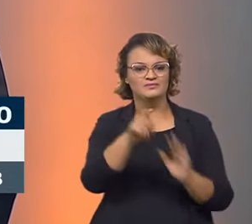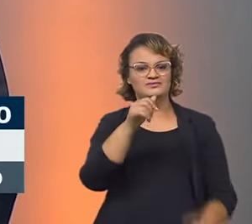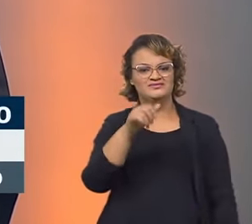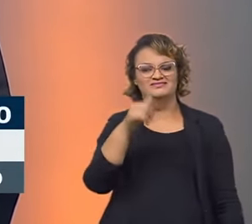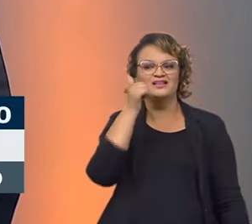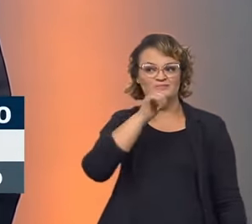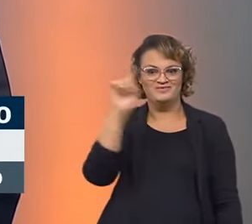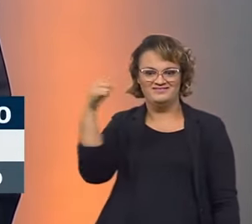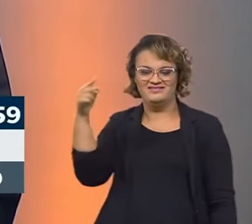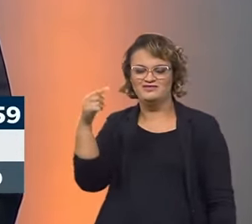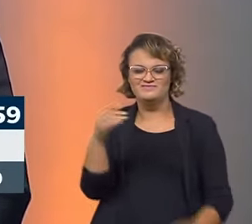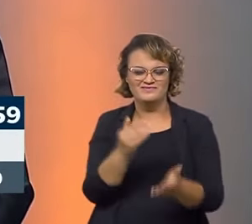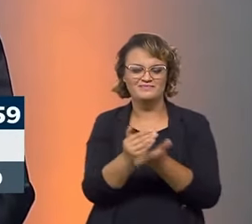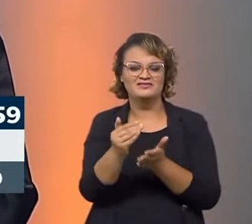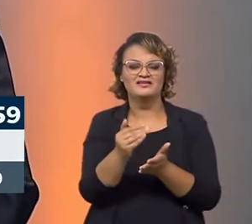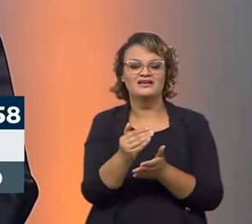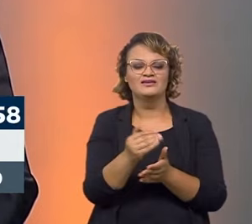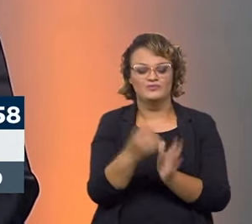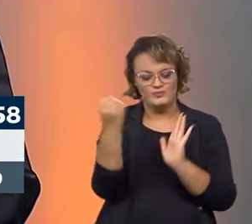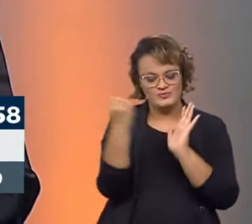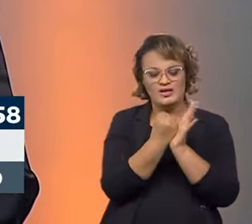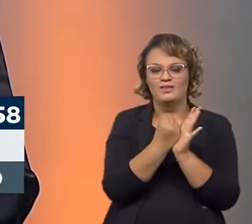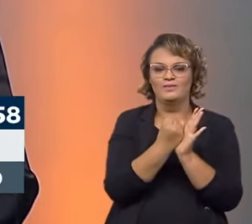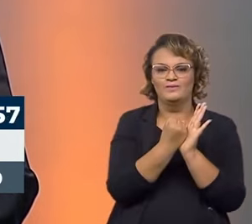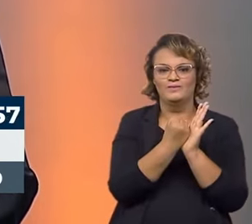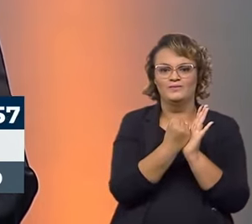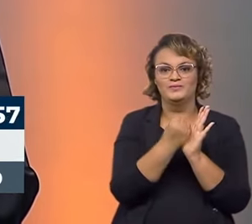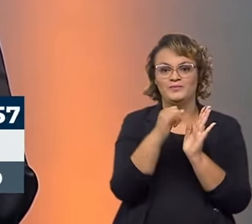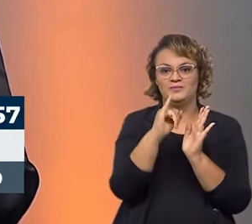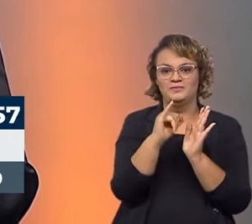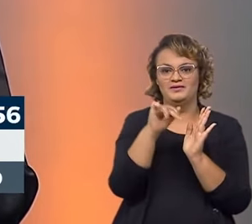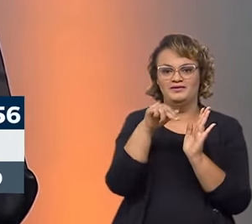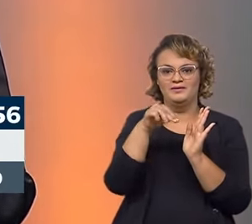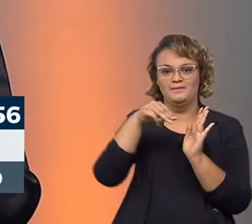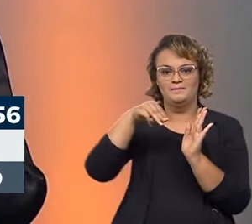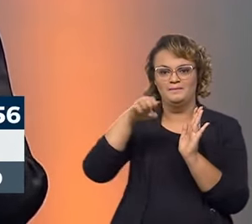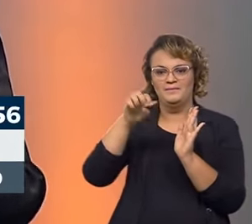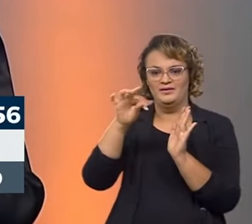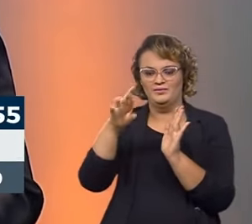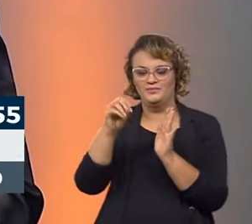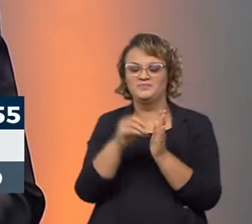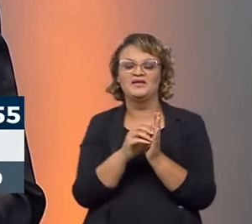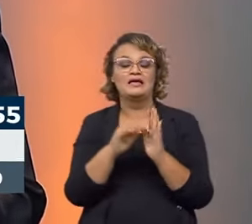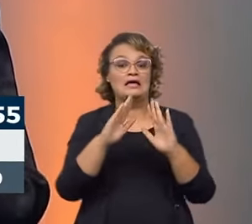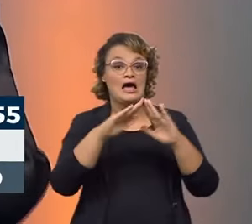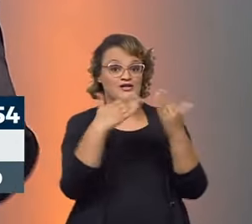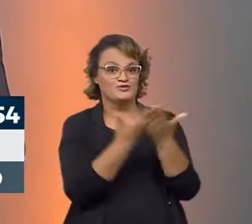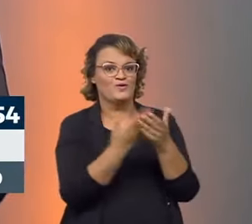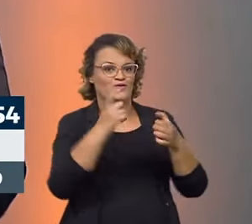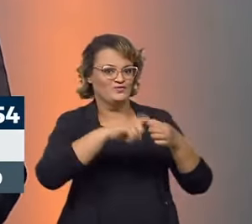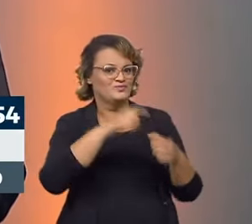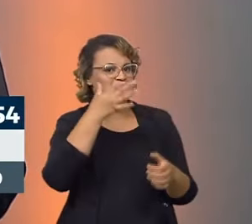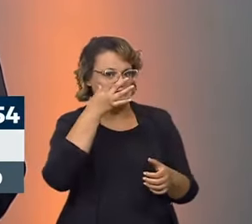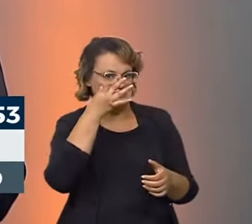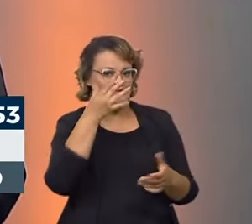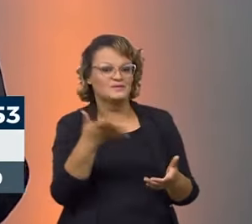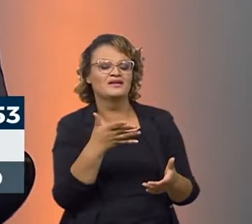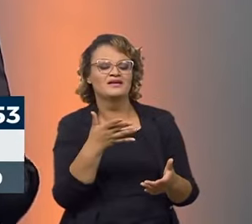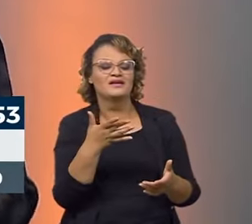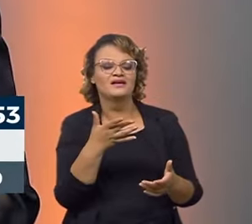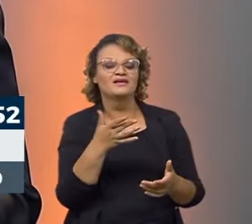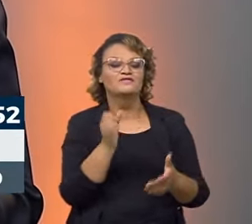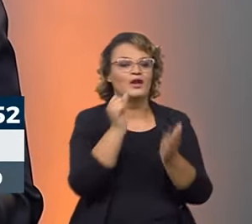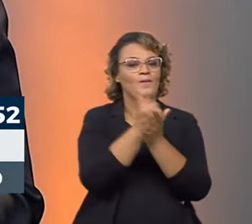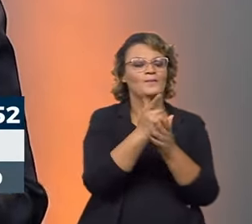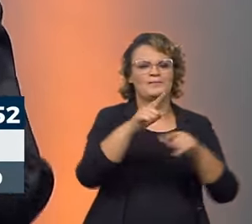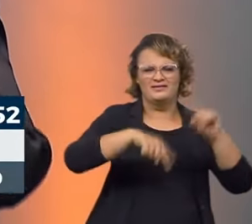lá no início do programa, para falar um pouco do selo do Inmetro. A gente passou, felizmente, as aulas voltaram no início do ano, os pais saíram às ruas de novo